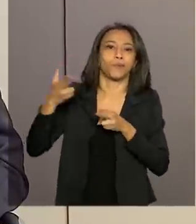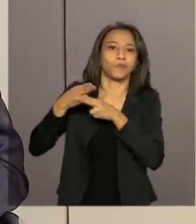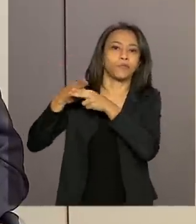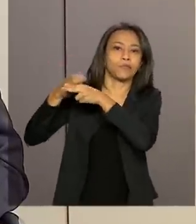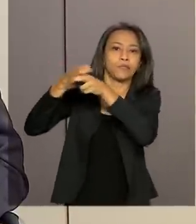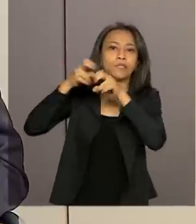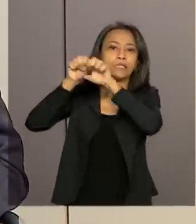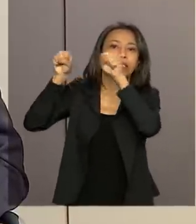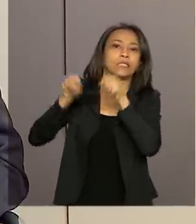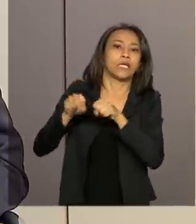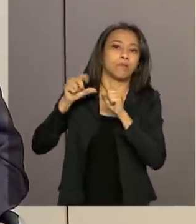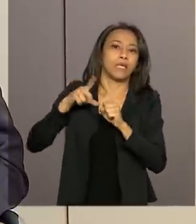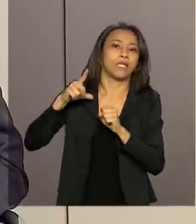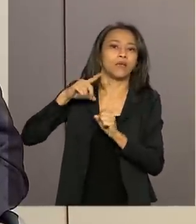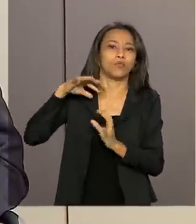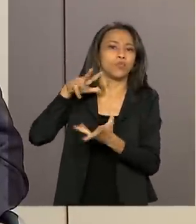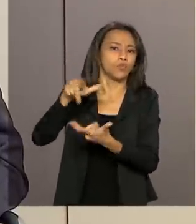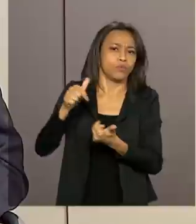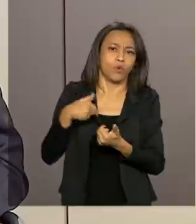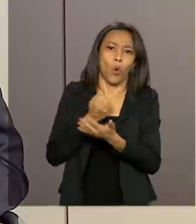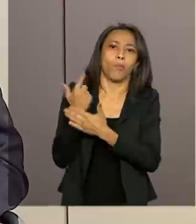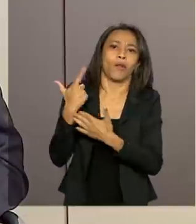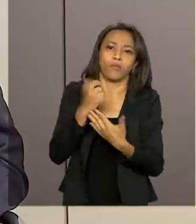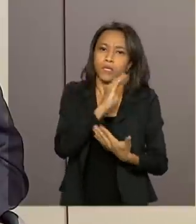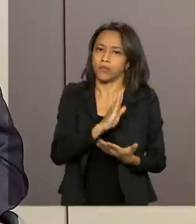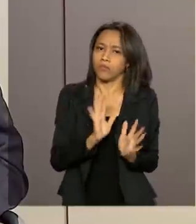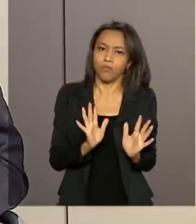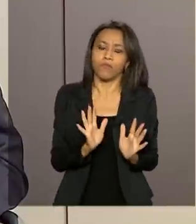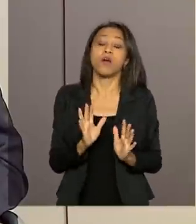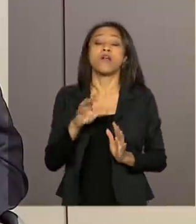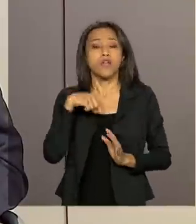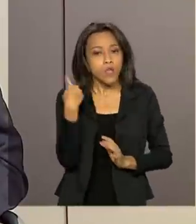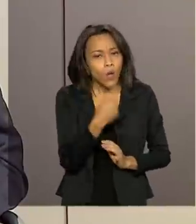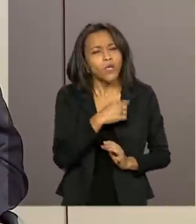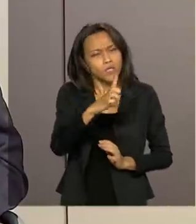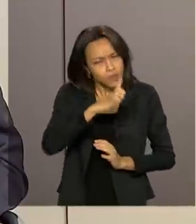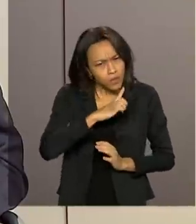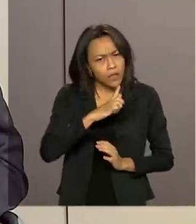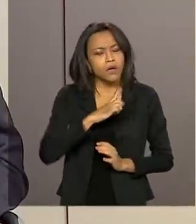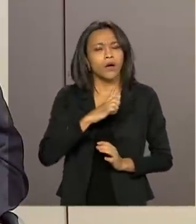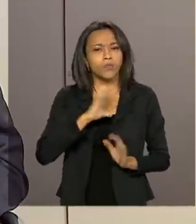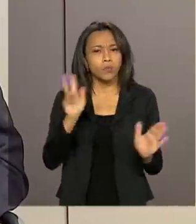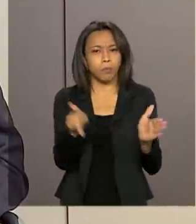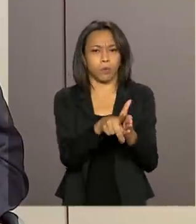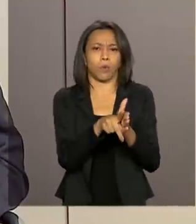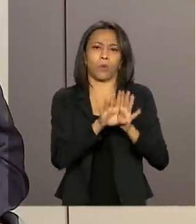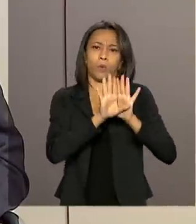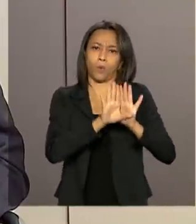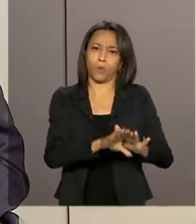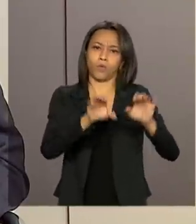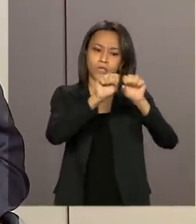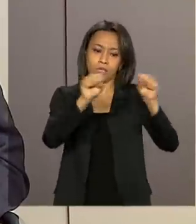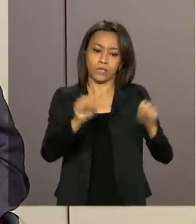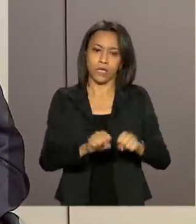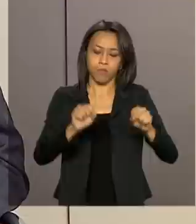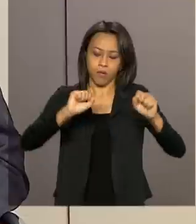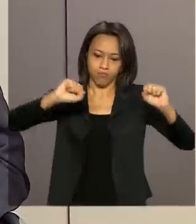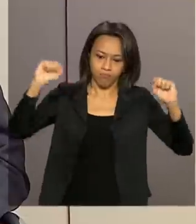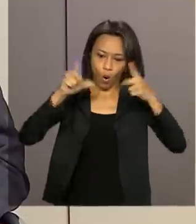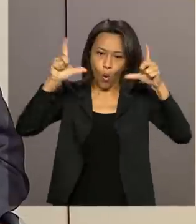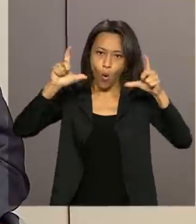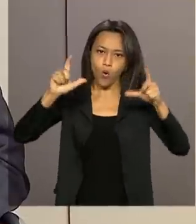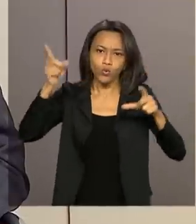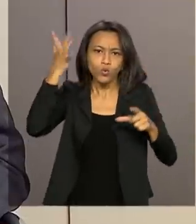sistemas existentes no mundo. E, realmente, nós tenhamos um sistema de alerta que seja